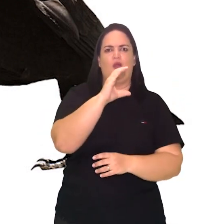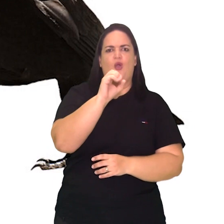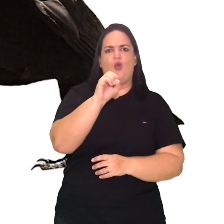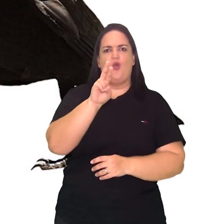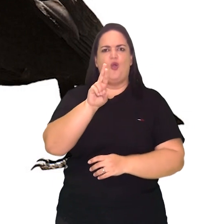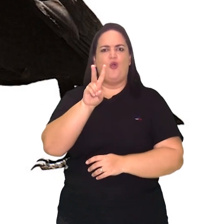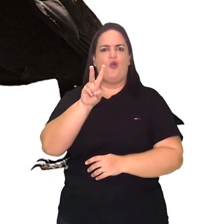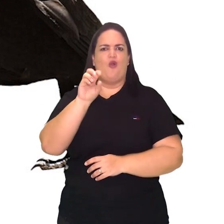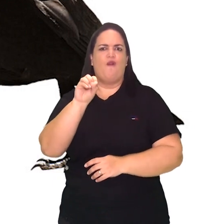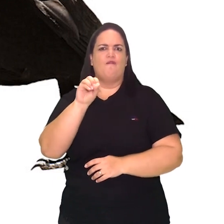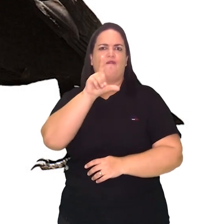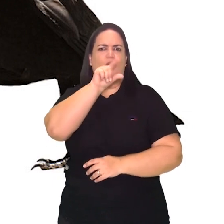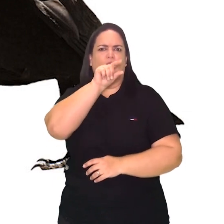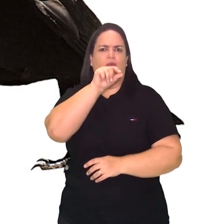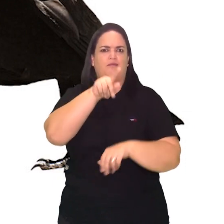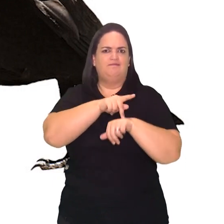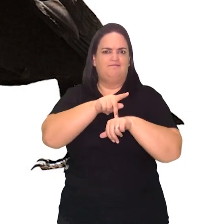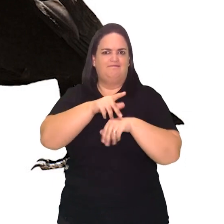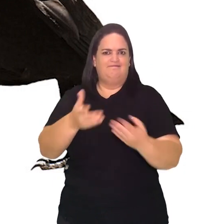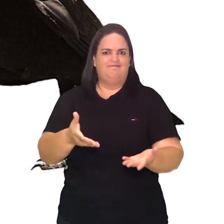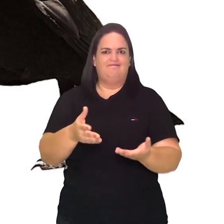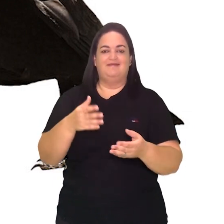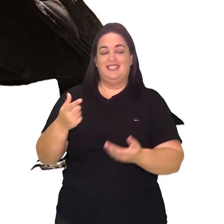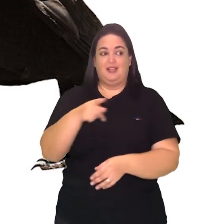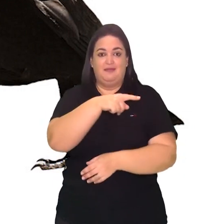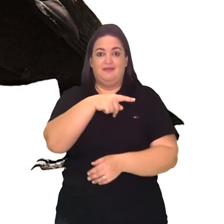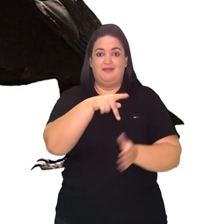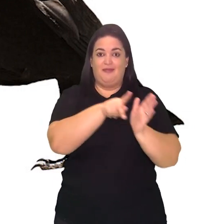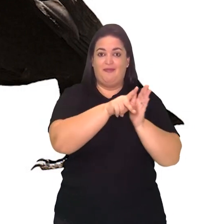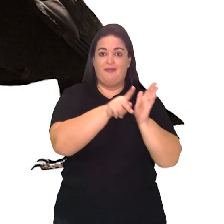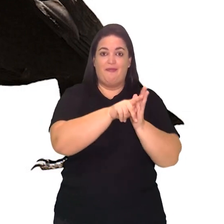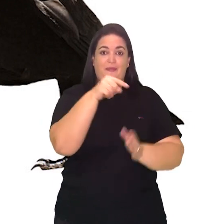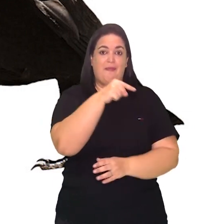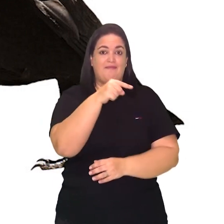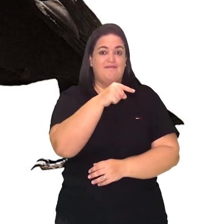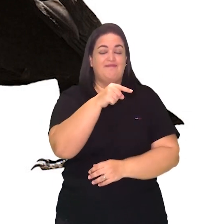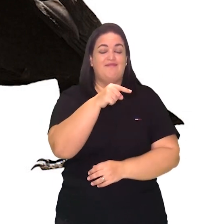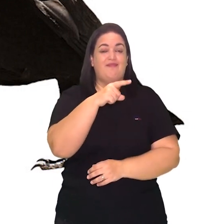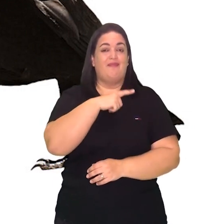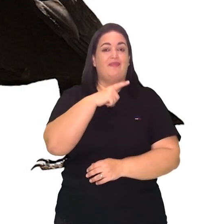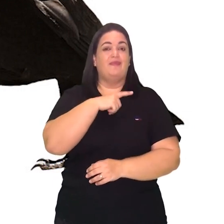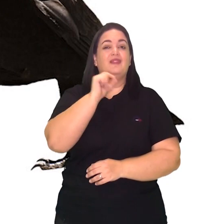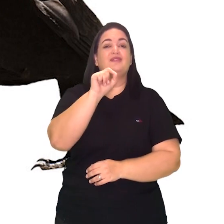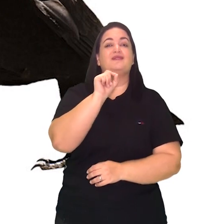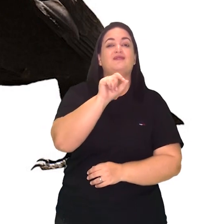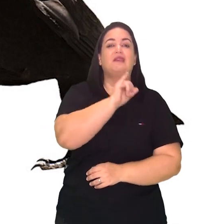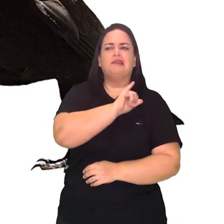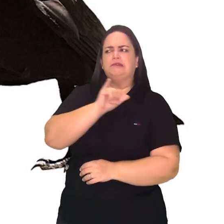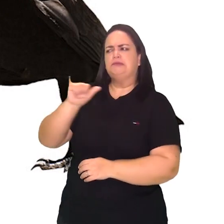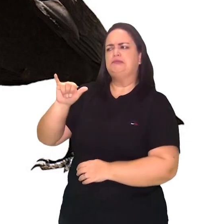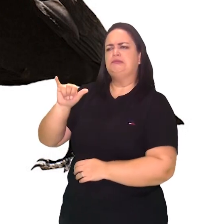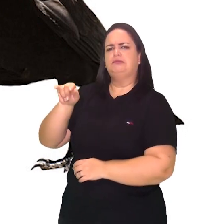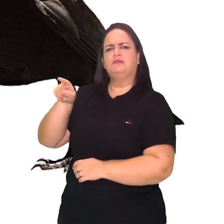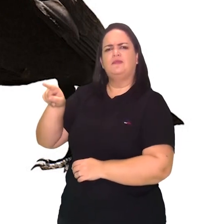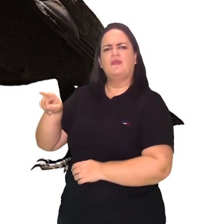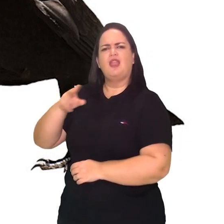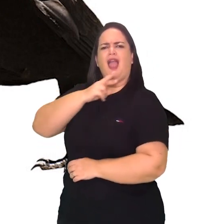famosa. O próprio Arthur Conan Doyle atribui ao Edgar Allan Poe a